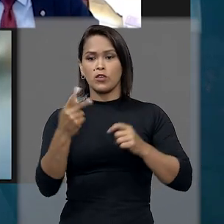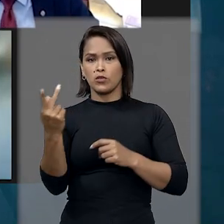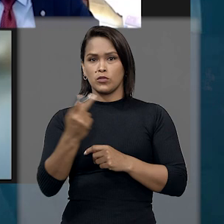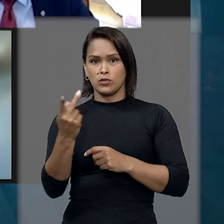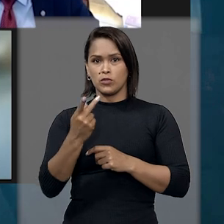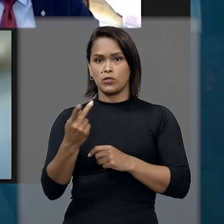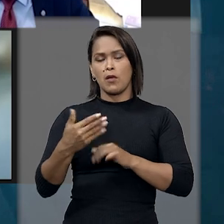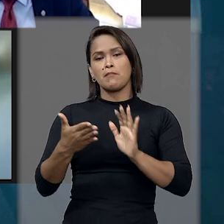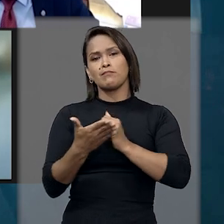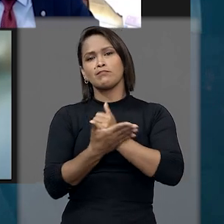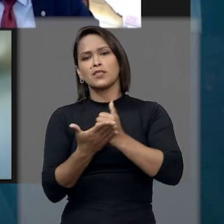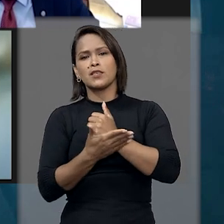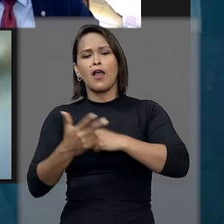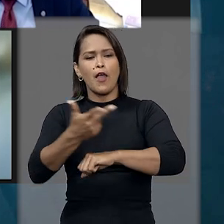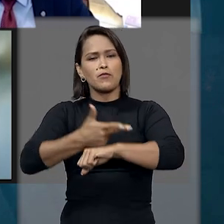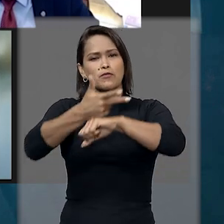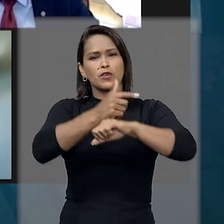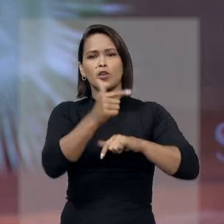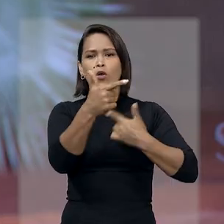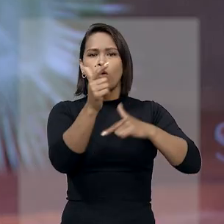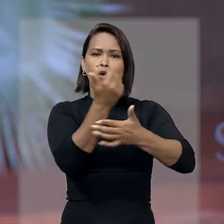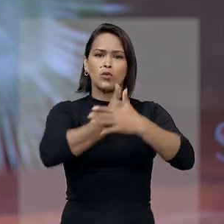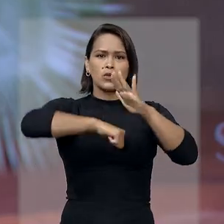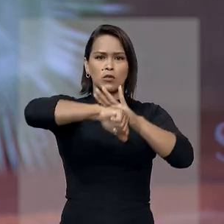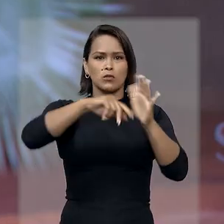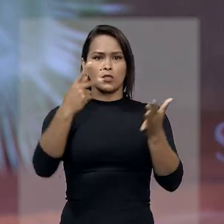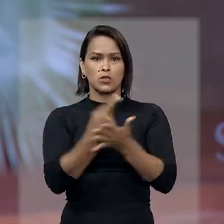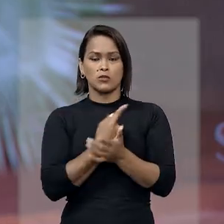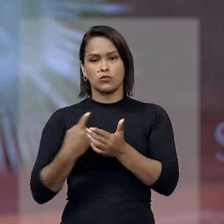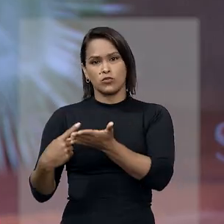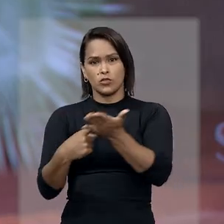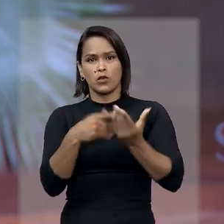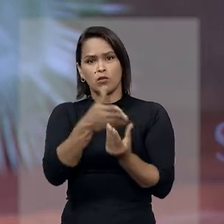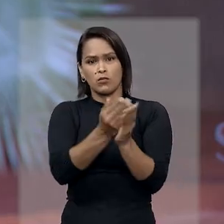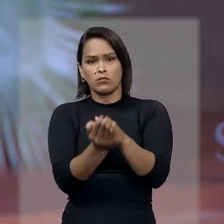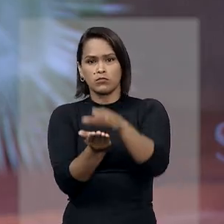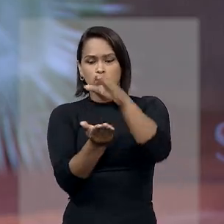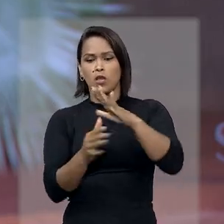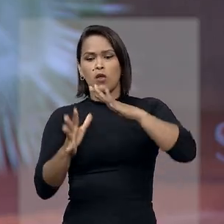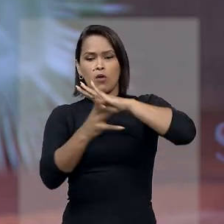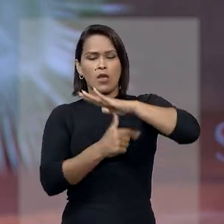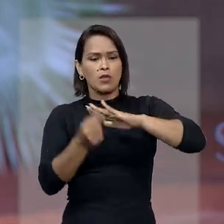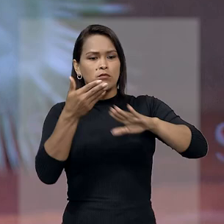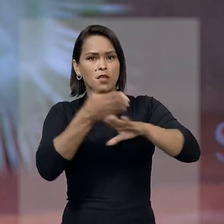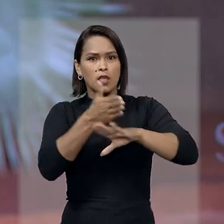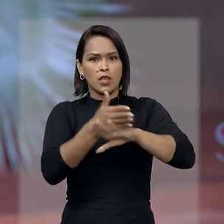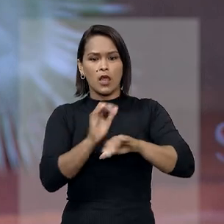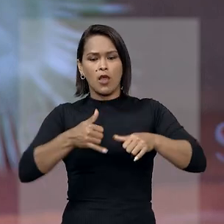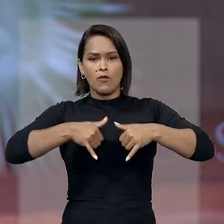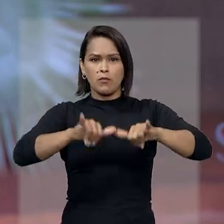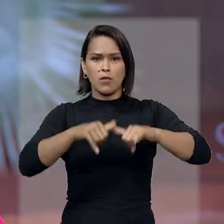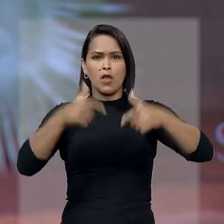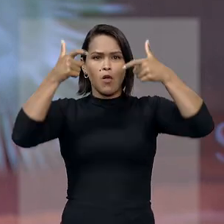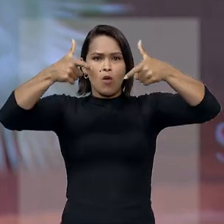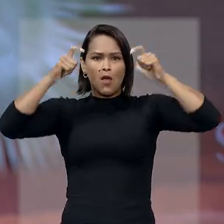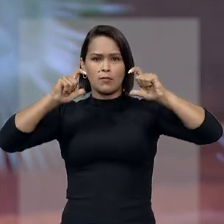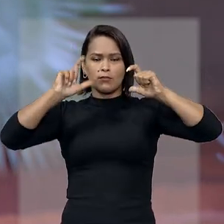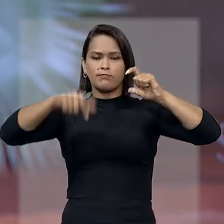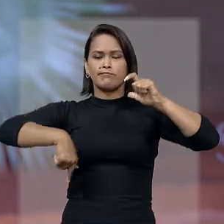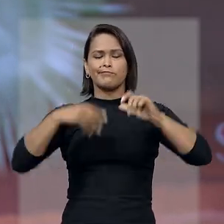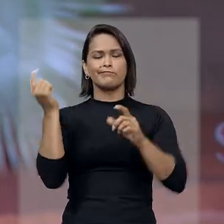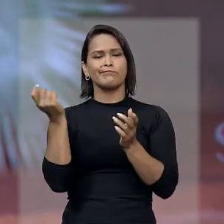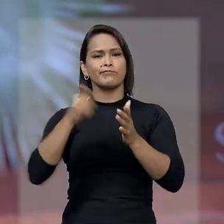com base em vídeo de outro crime. De acordo com os autos, os assaltantes entraram em um mercado com capacetes e